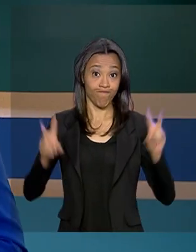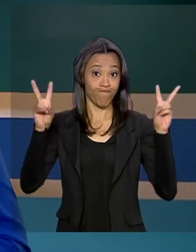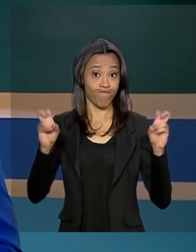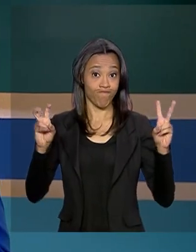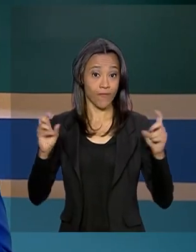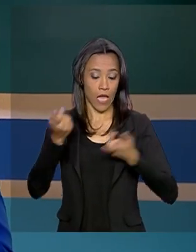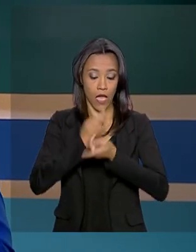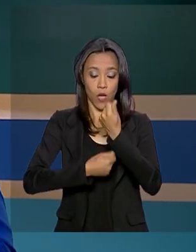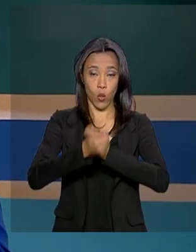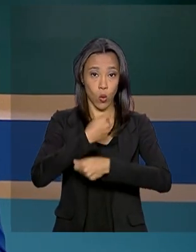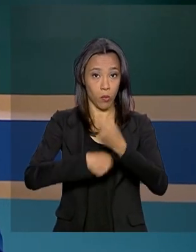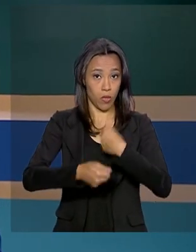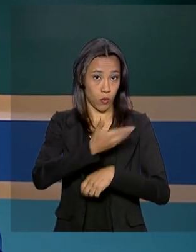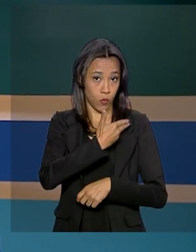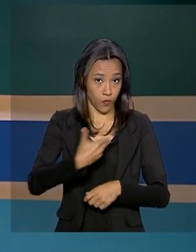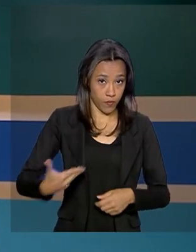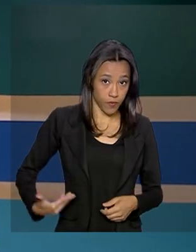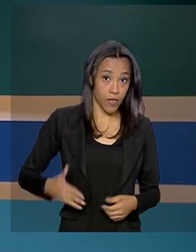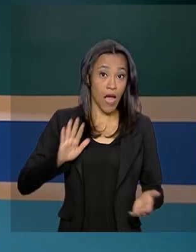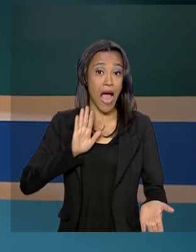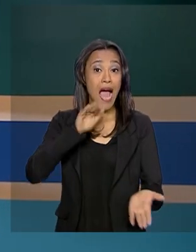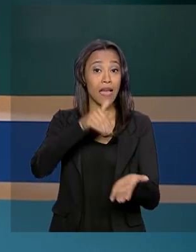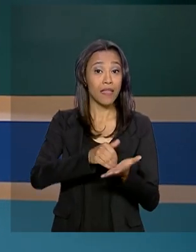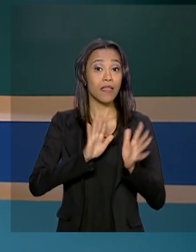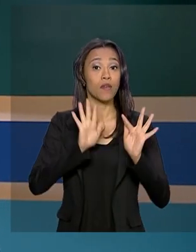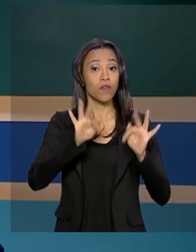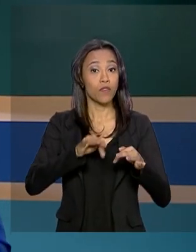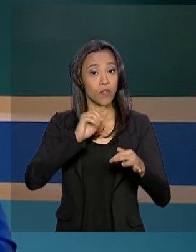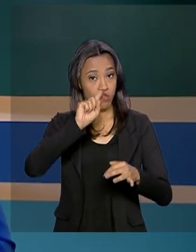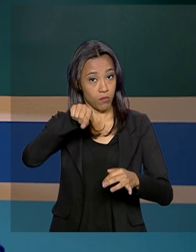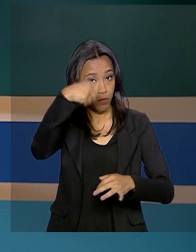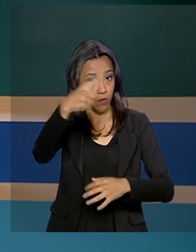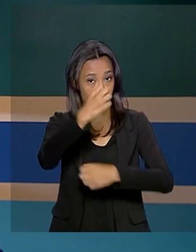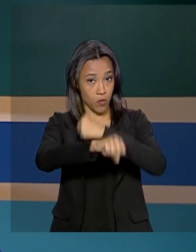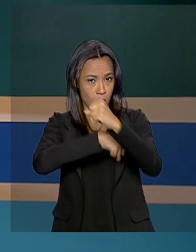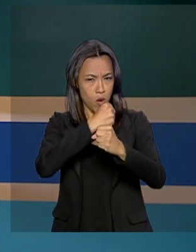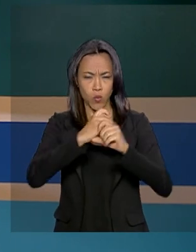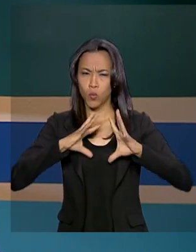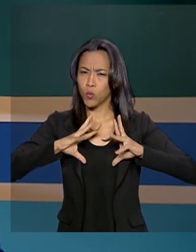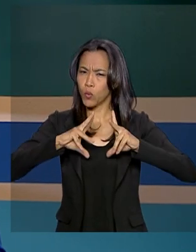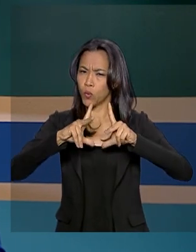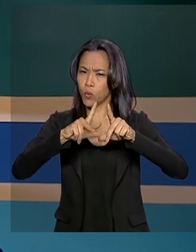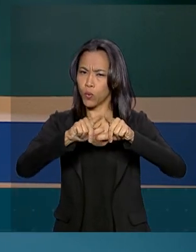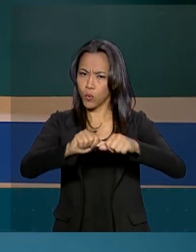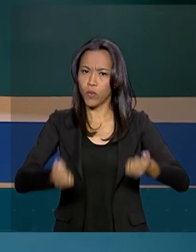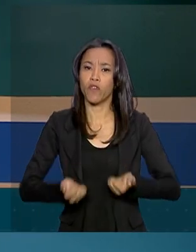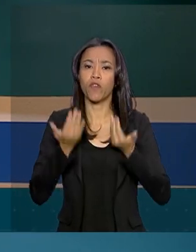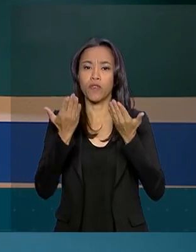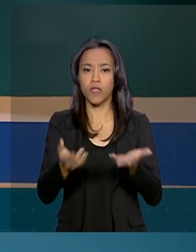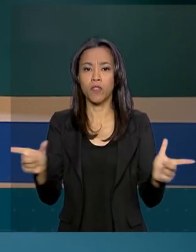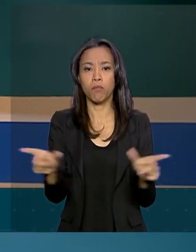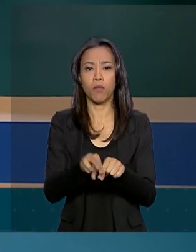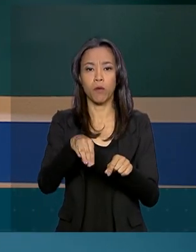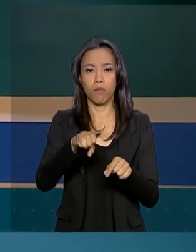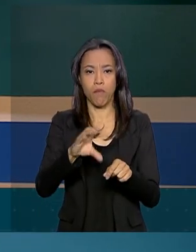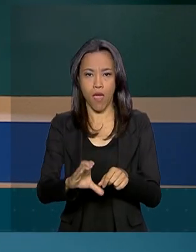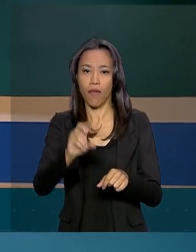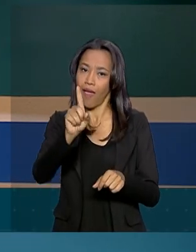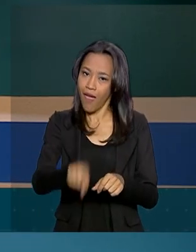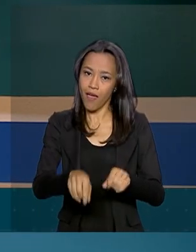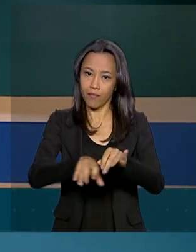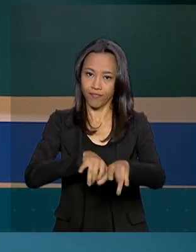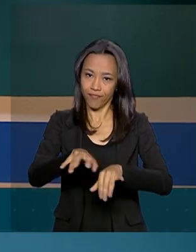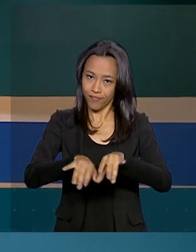falar em economia aos cofres públicos, até o final do ano que vem, todos os serviços oferecidos pelo Ministério da Educação serão